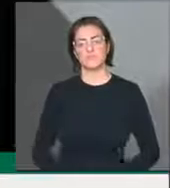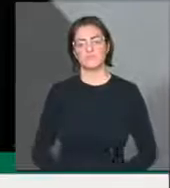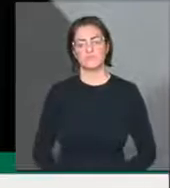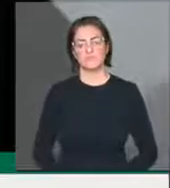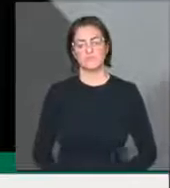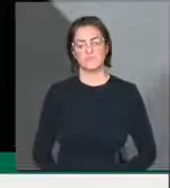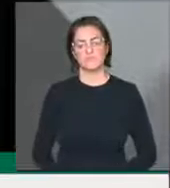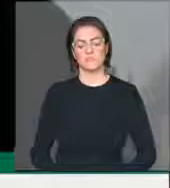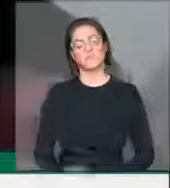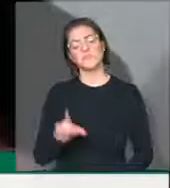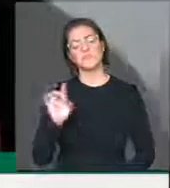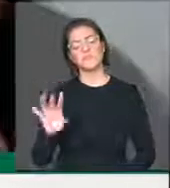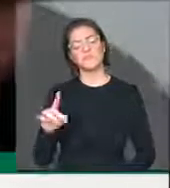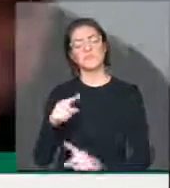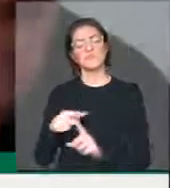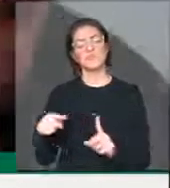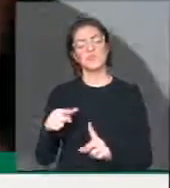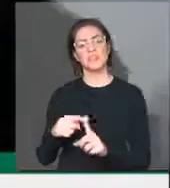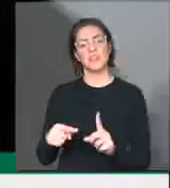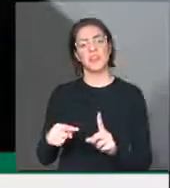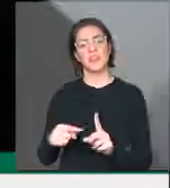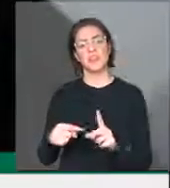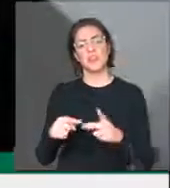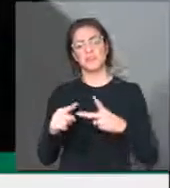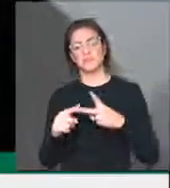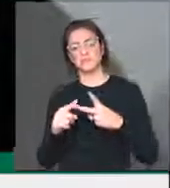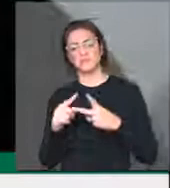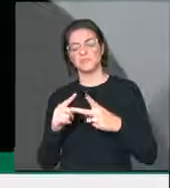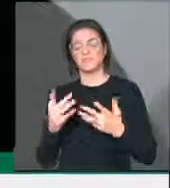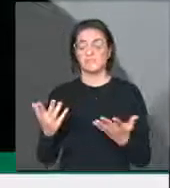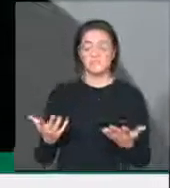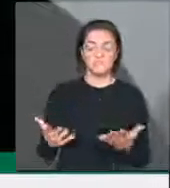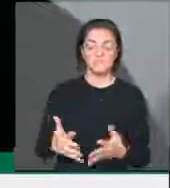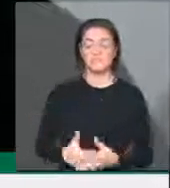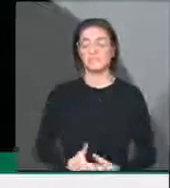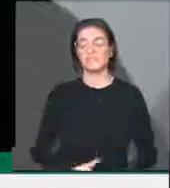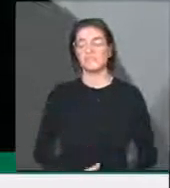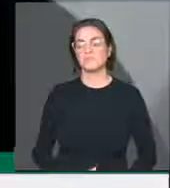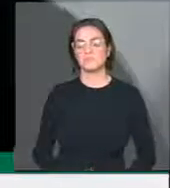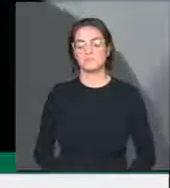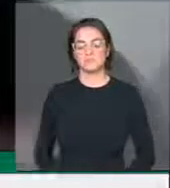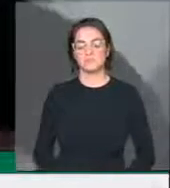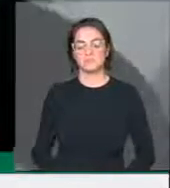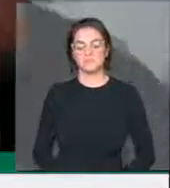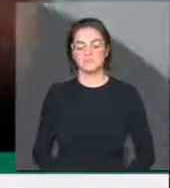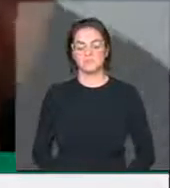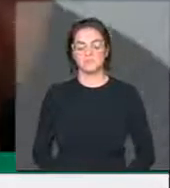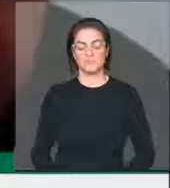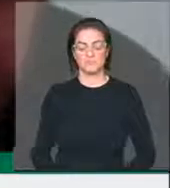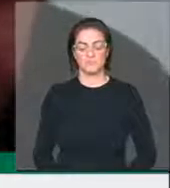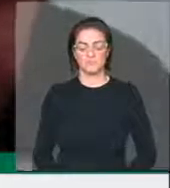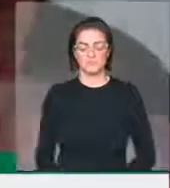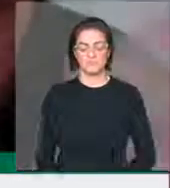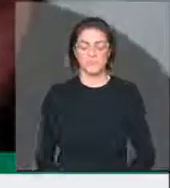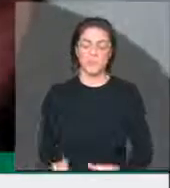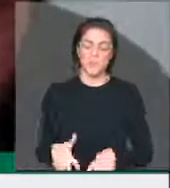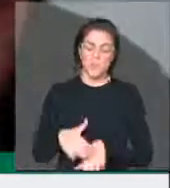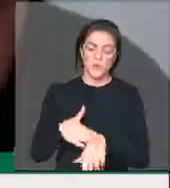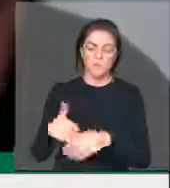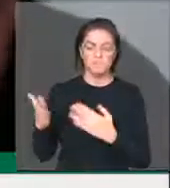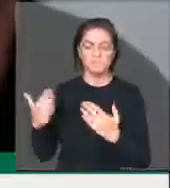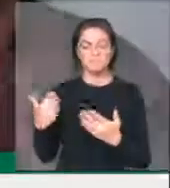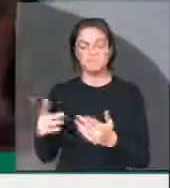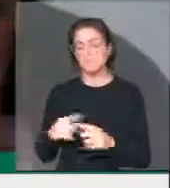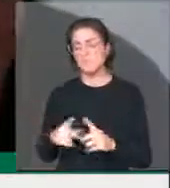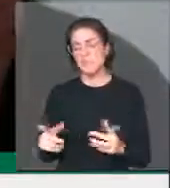emenda, inclusive conversei com a deputada Soraya, que também tem demanda similar, de tal maneira, senhor presidente, que eu acho que